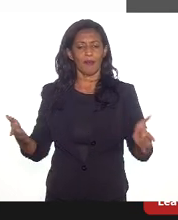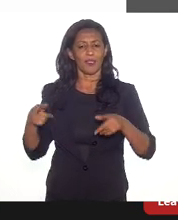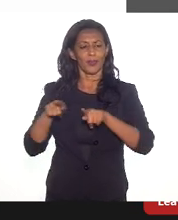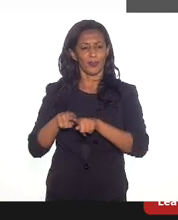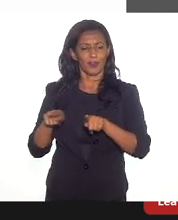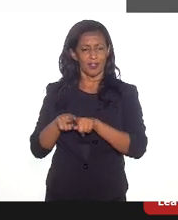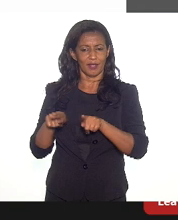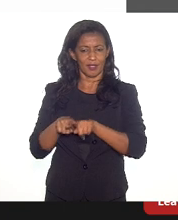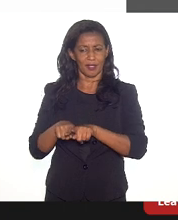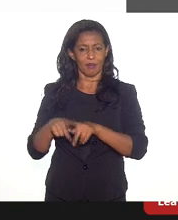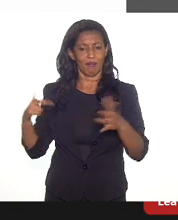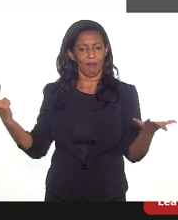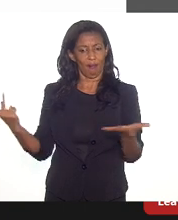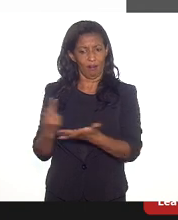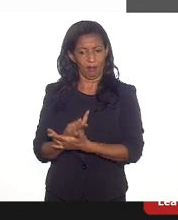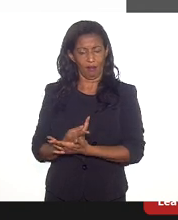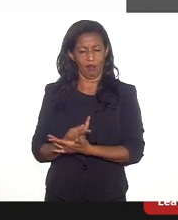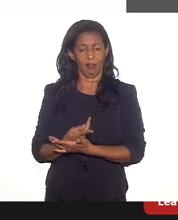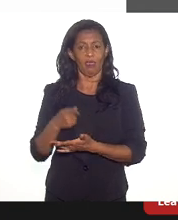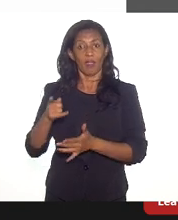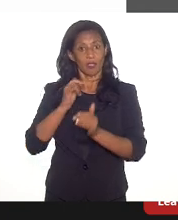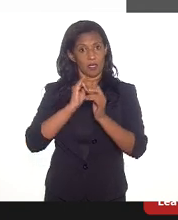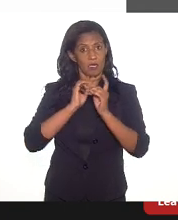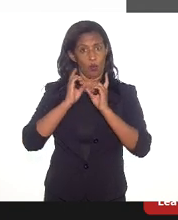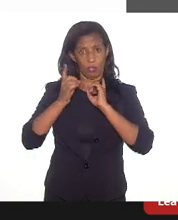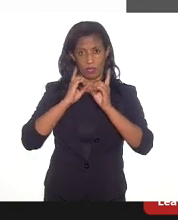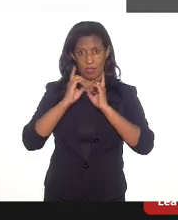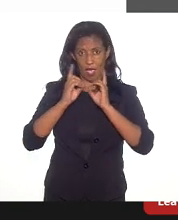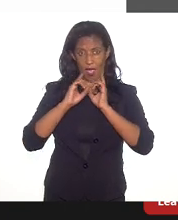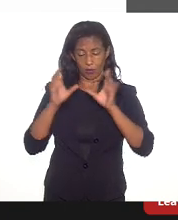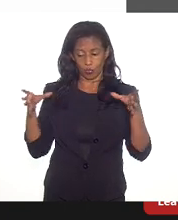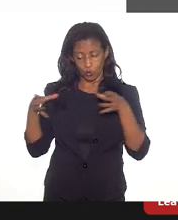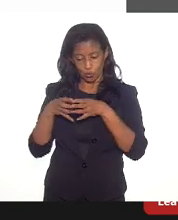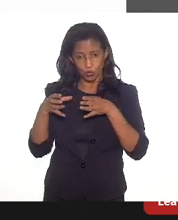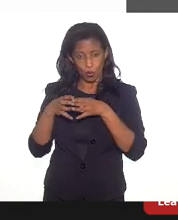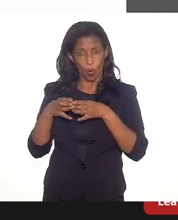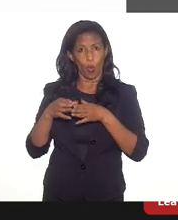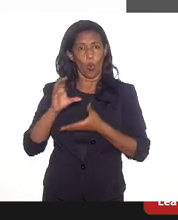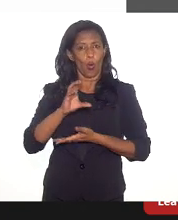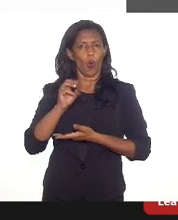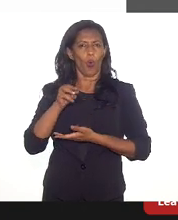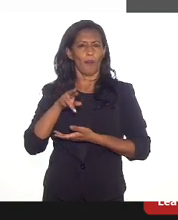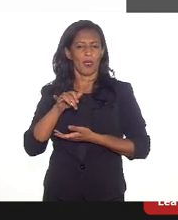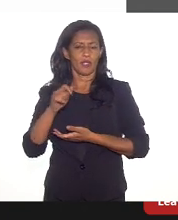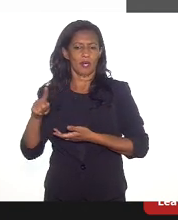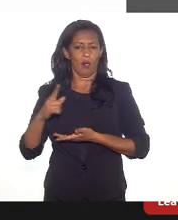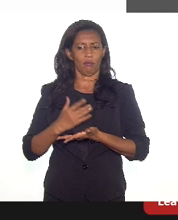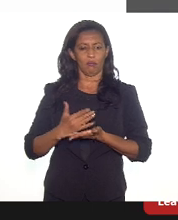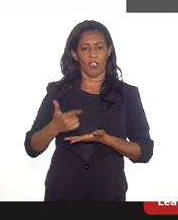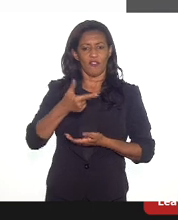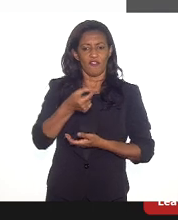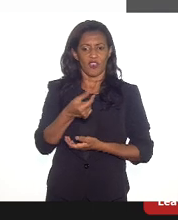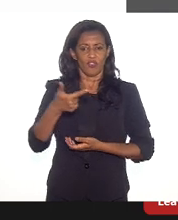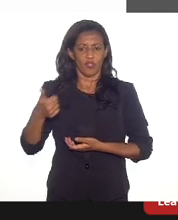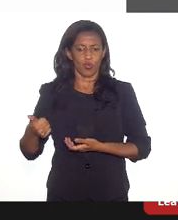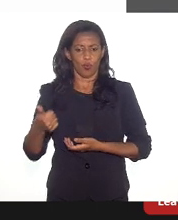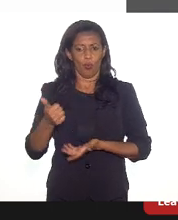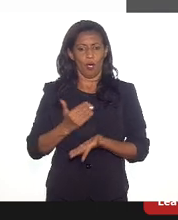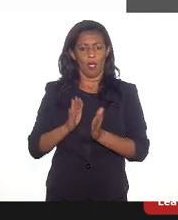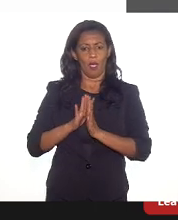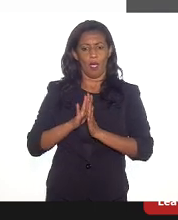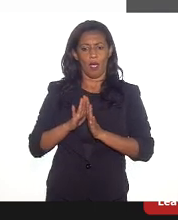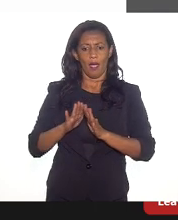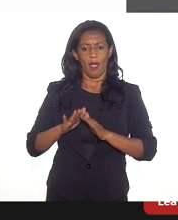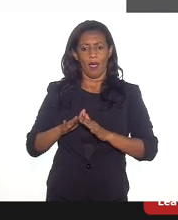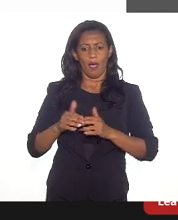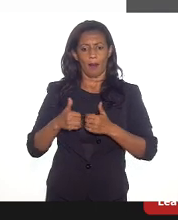que está acontecendo. Esses são dados da nossa junta comercial. A previsão de 2021 é a abertura de 60 mil novas